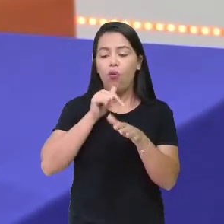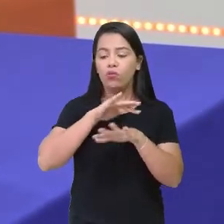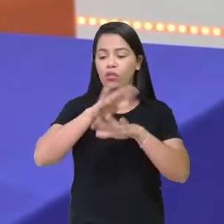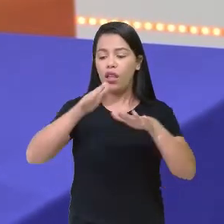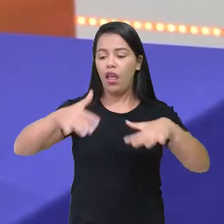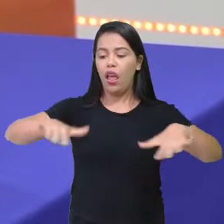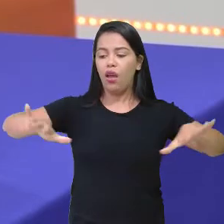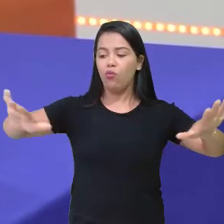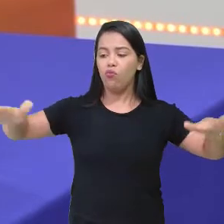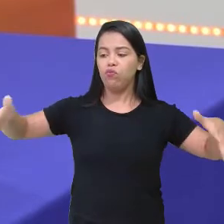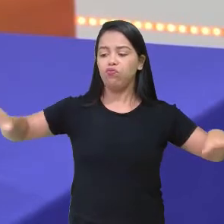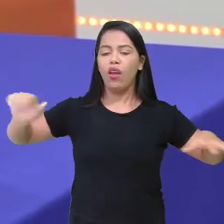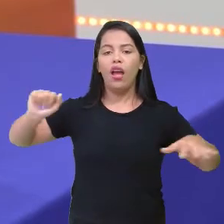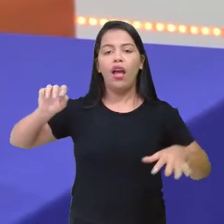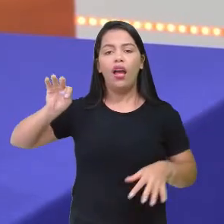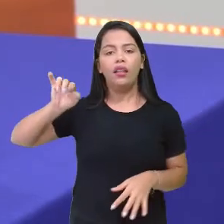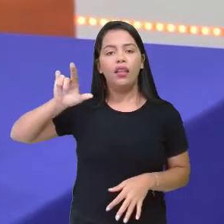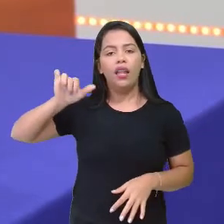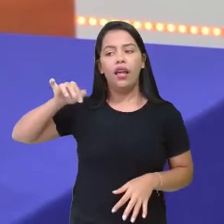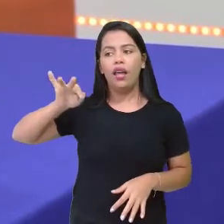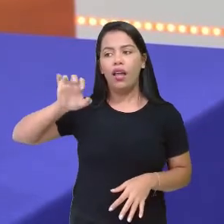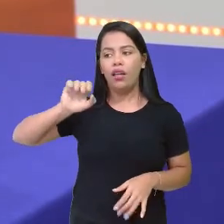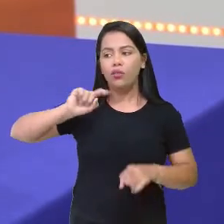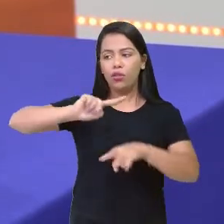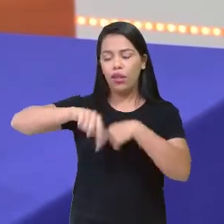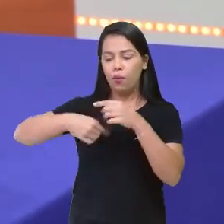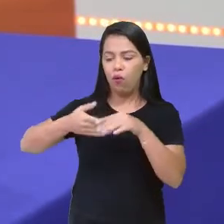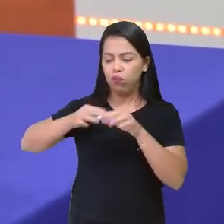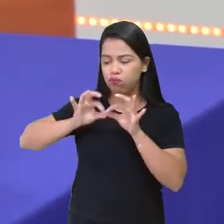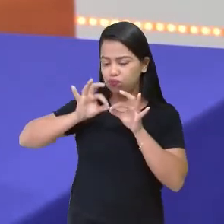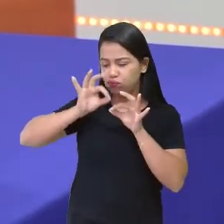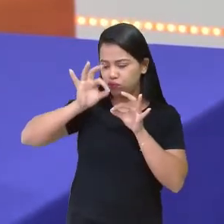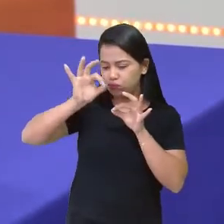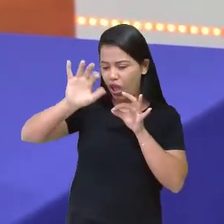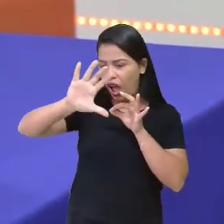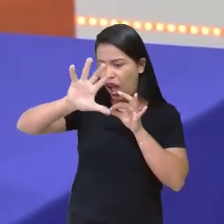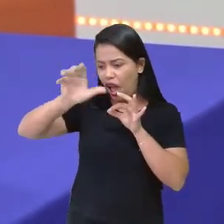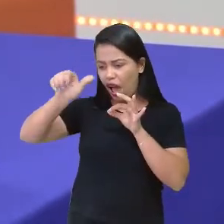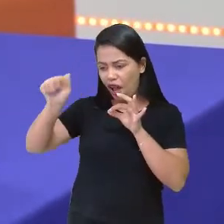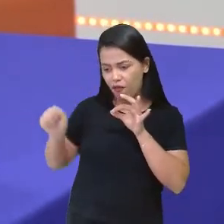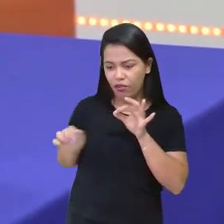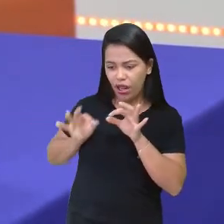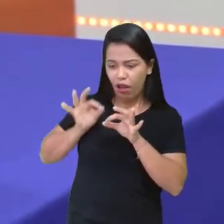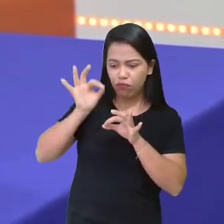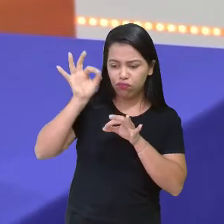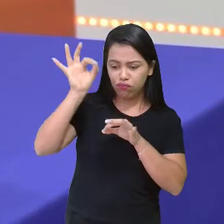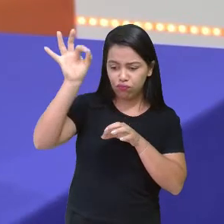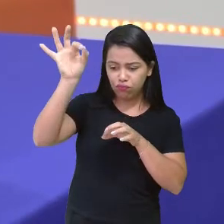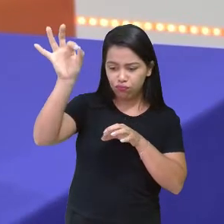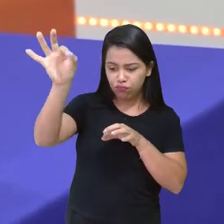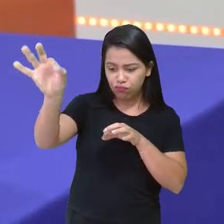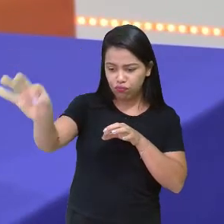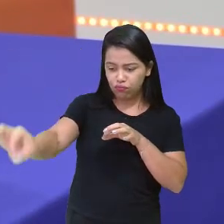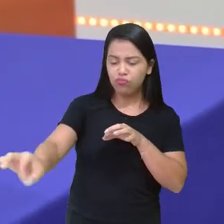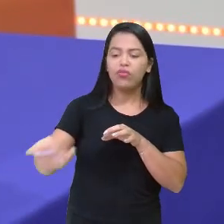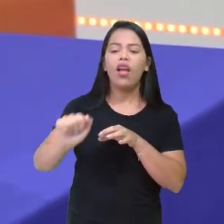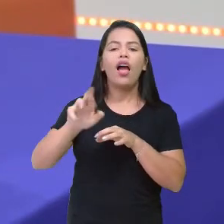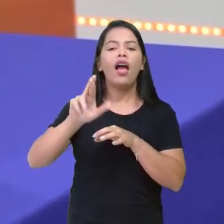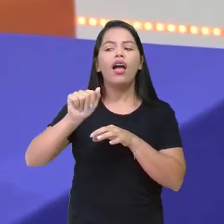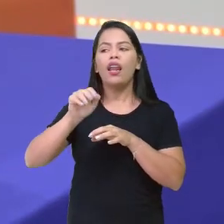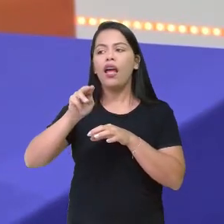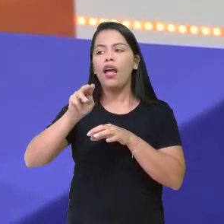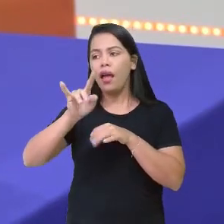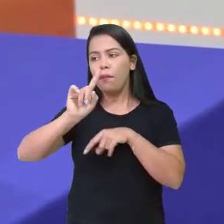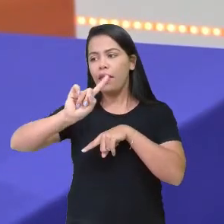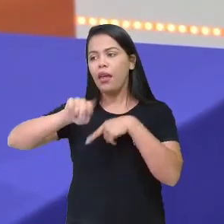vem, passa aqui, ó, a África, que é um continente imenso. E depois a gente chega aqui, ó, a Arábia Saudita,